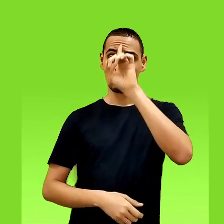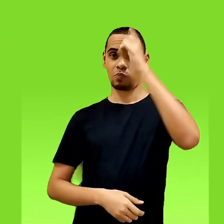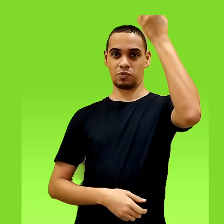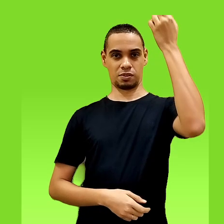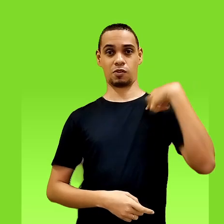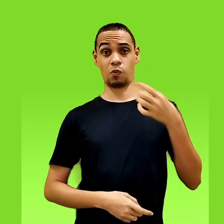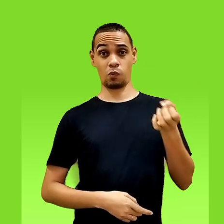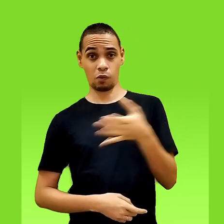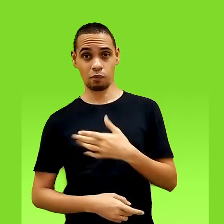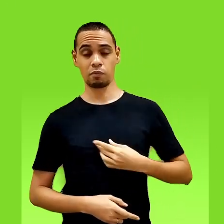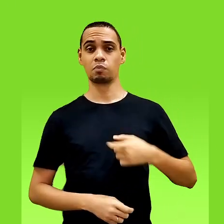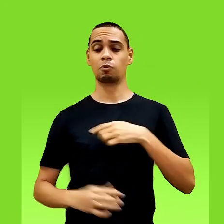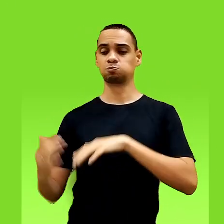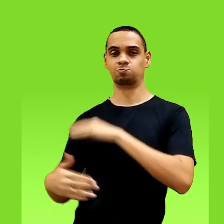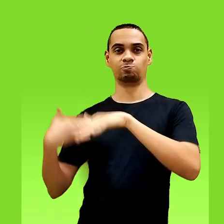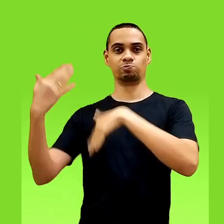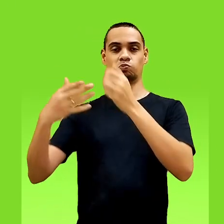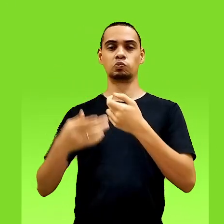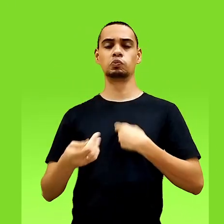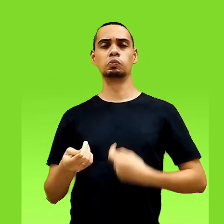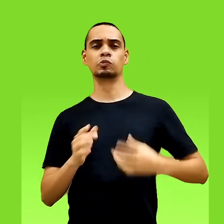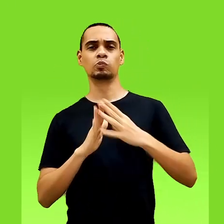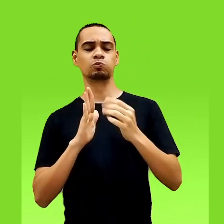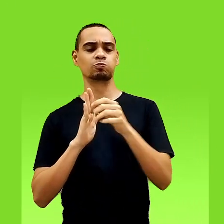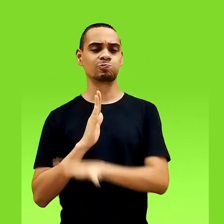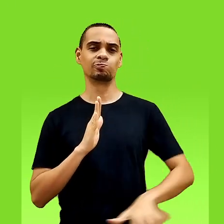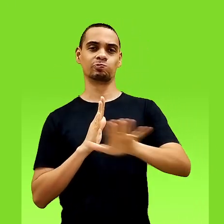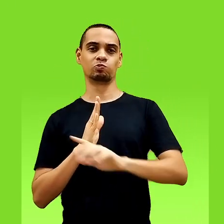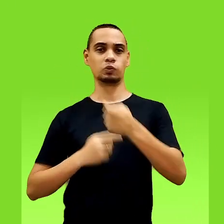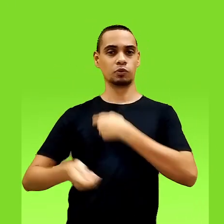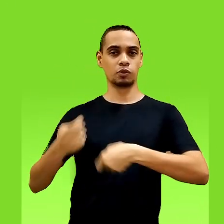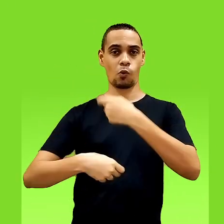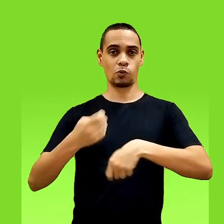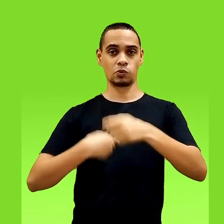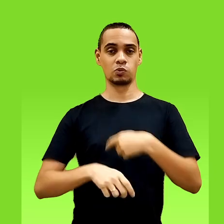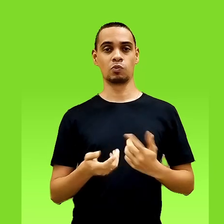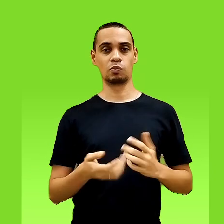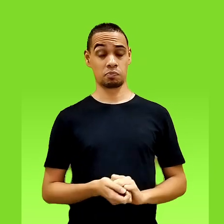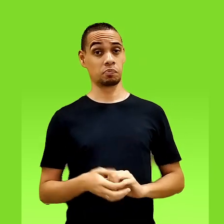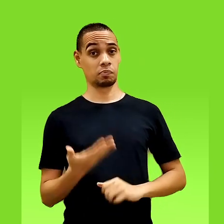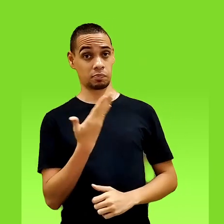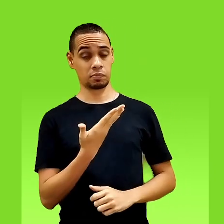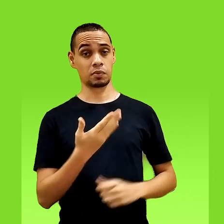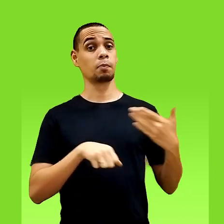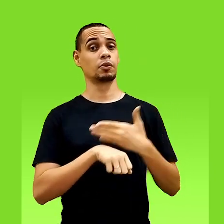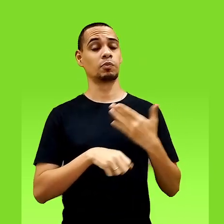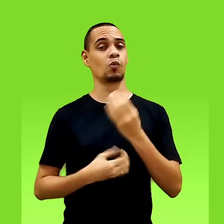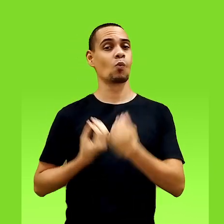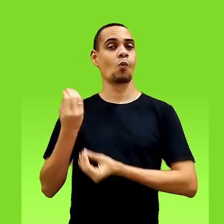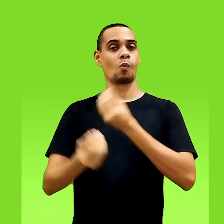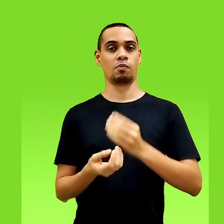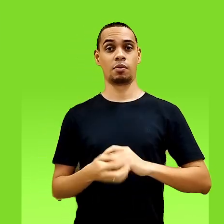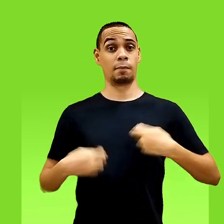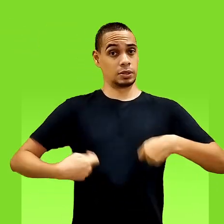inovadora para o desenvolvimento de modelos de negócios com foco na economia 4.0. Para participar, é necessário